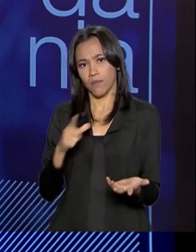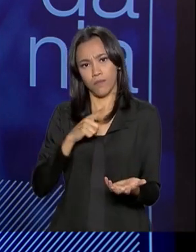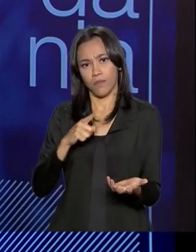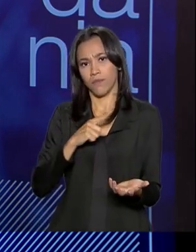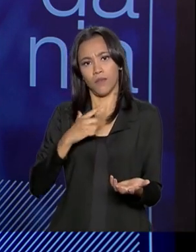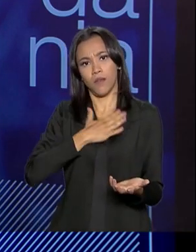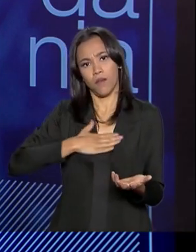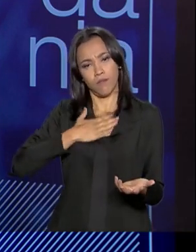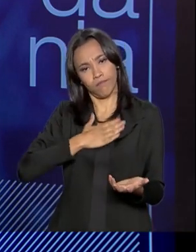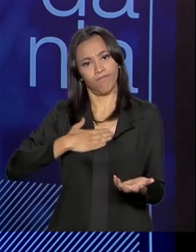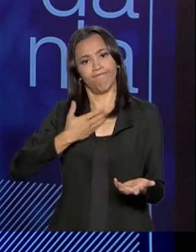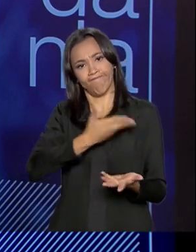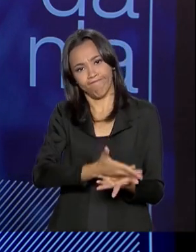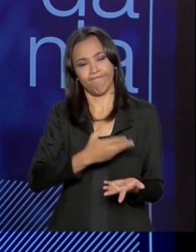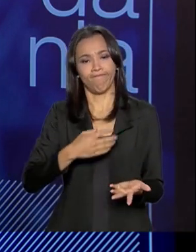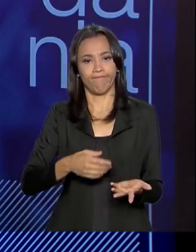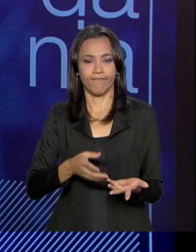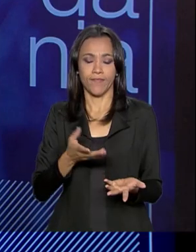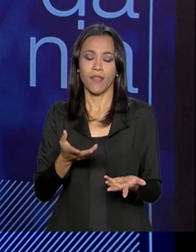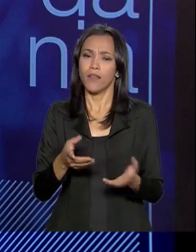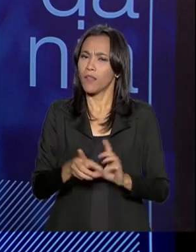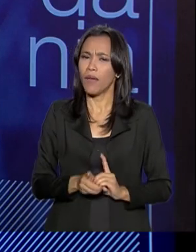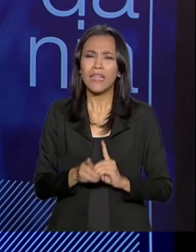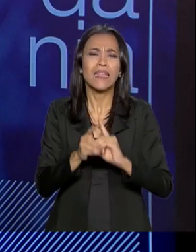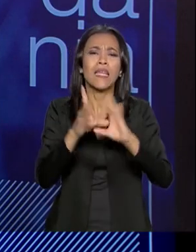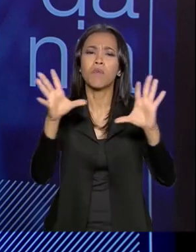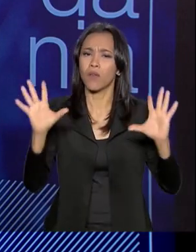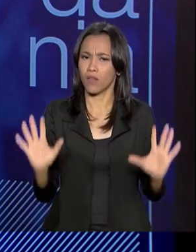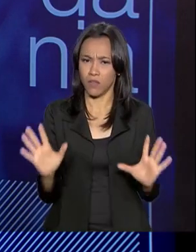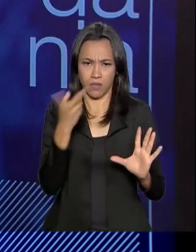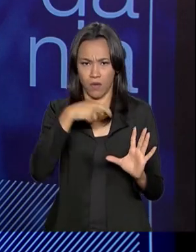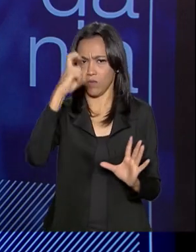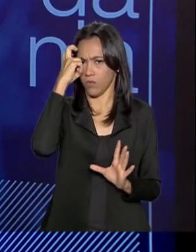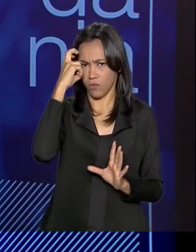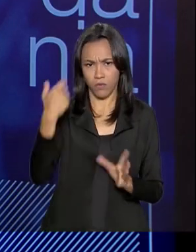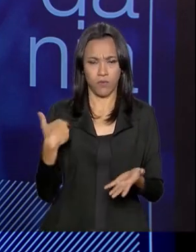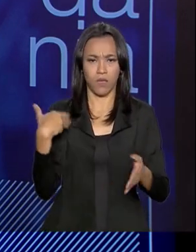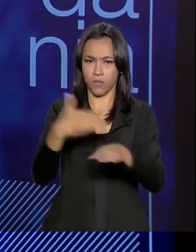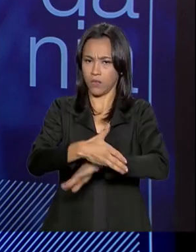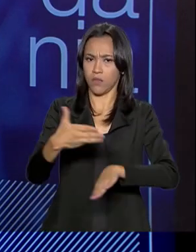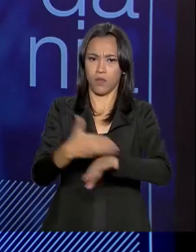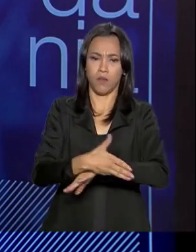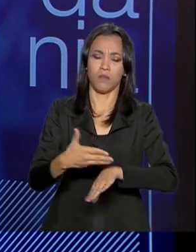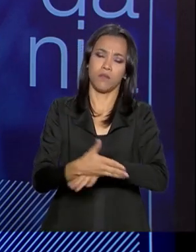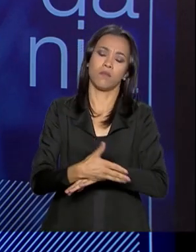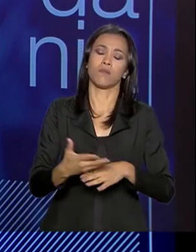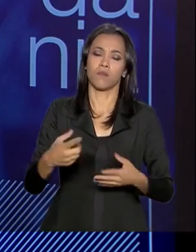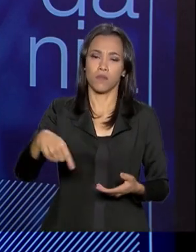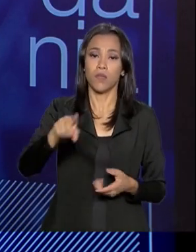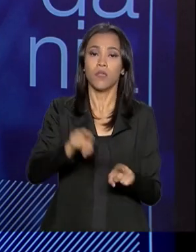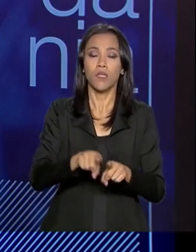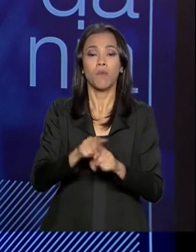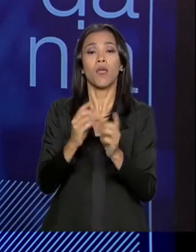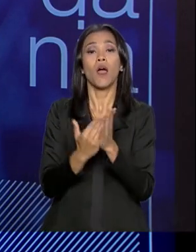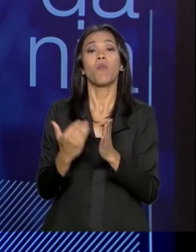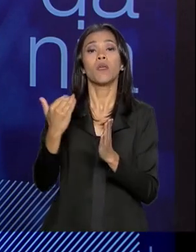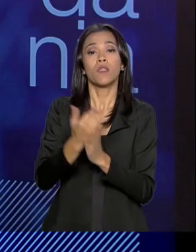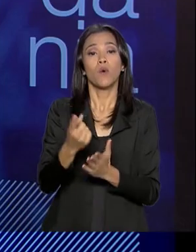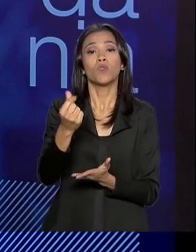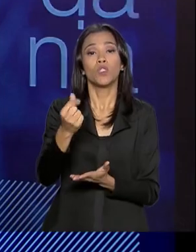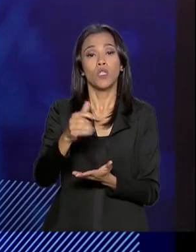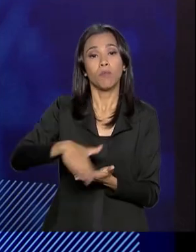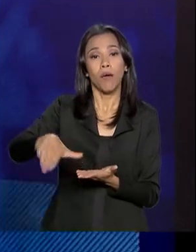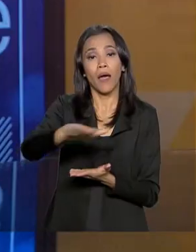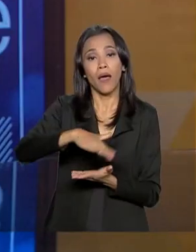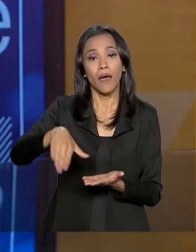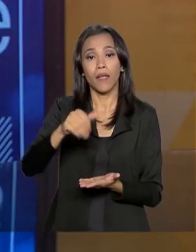Então, é uma atividade para descentralizar, democratizar, aumentar o acesso da população e aumentar os recursos para a arte popular no Brasil.